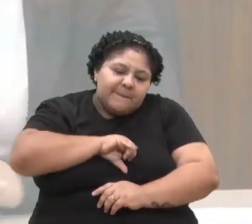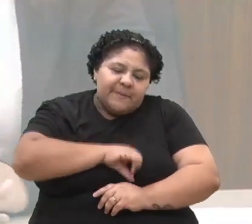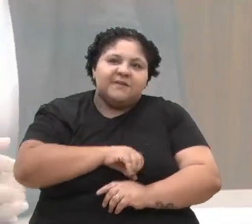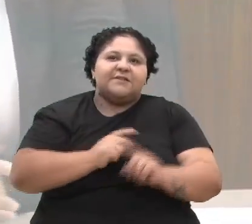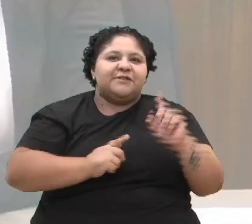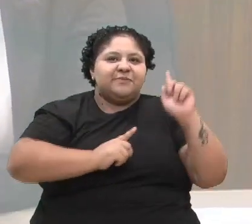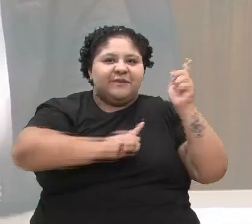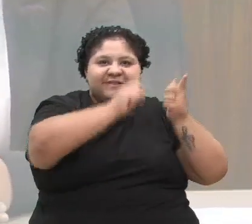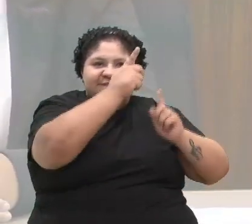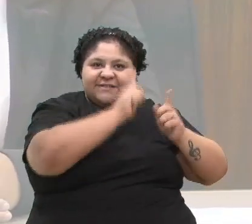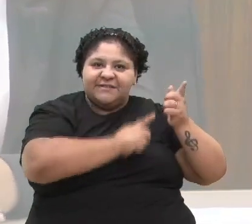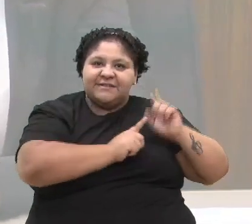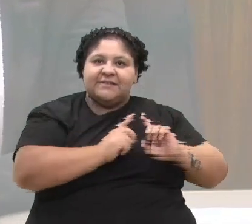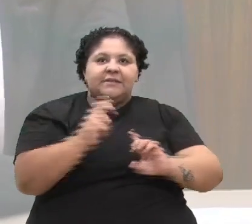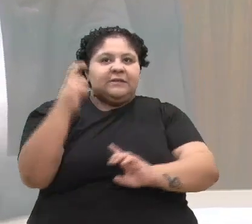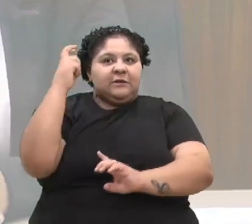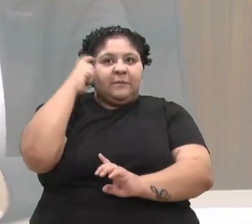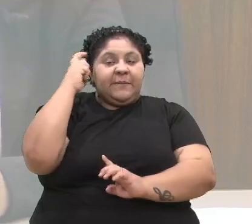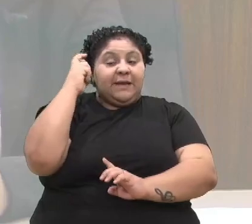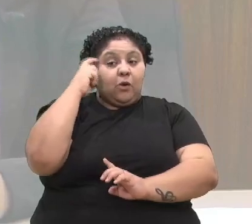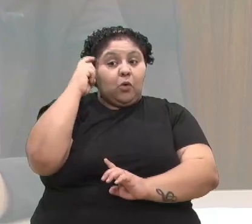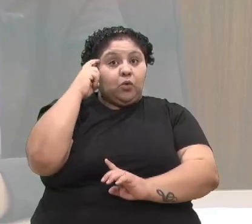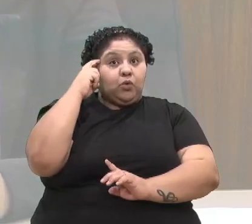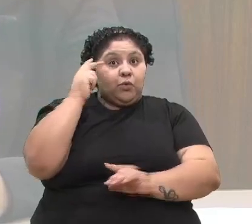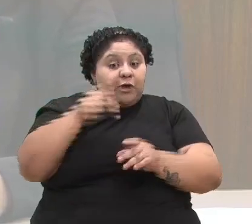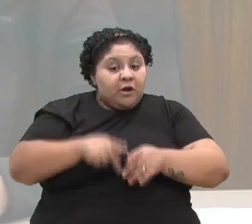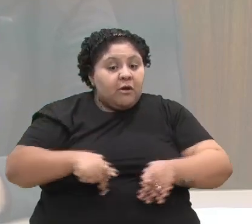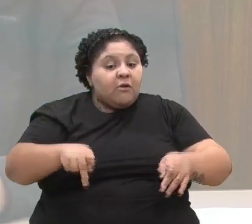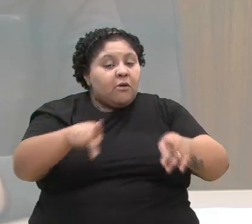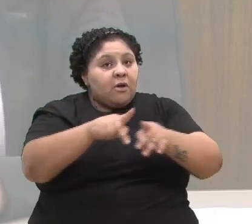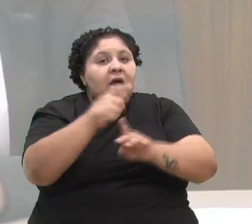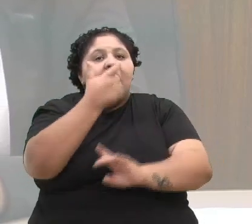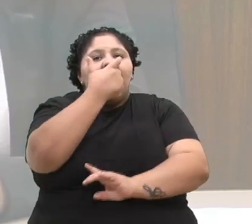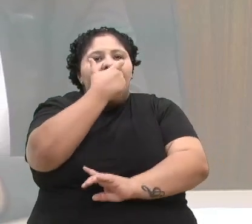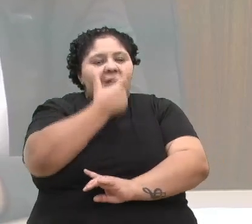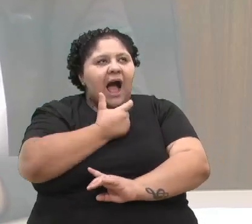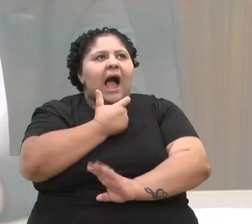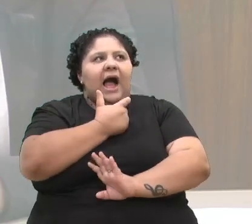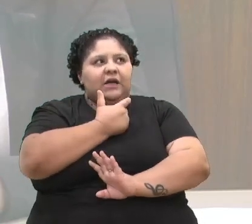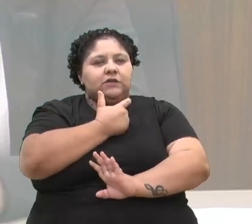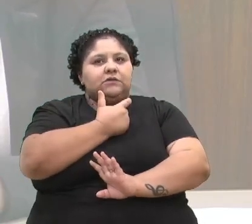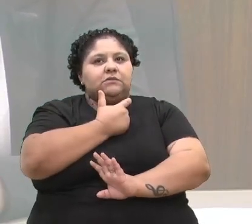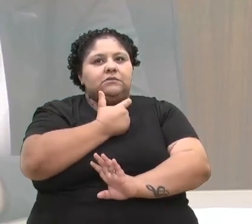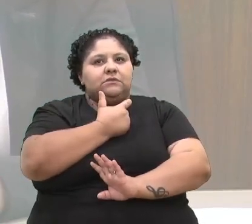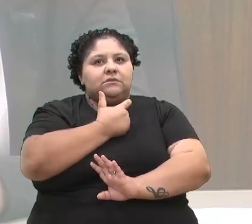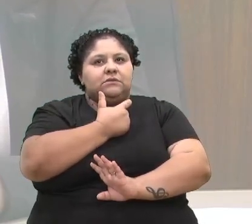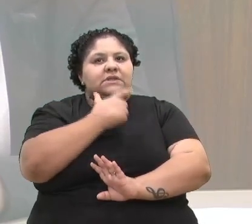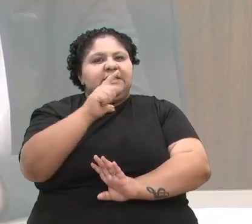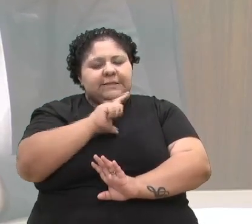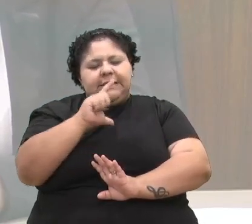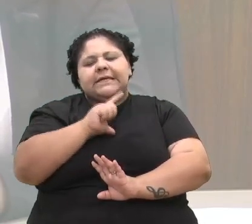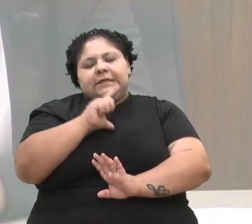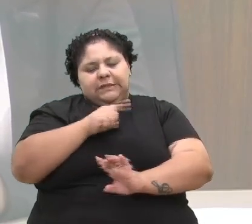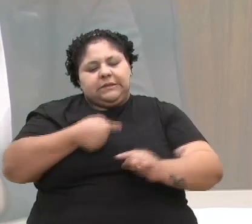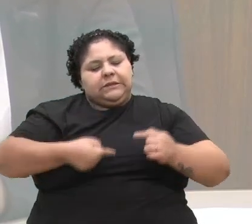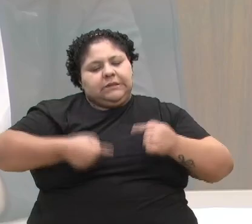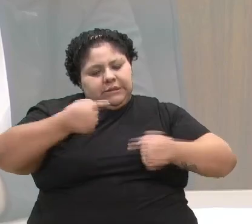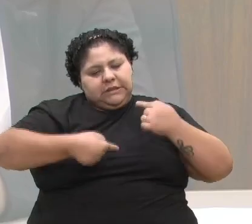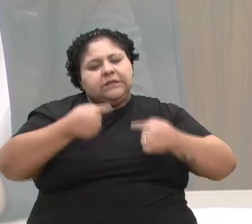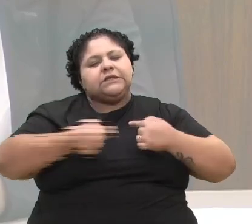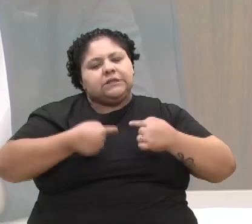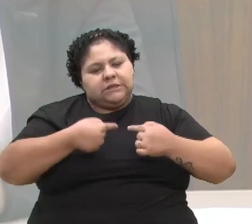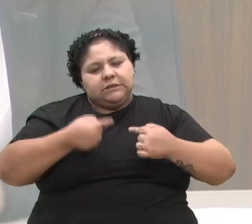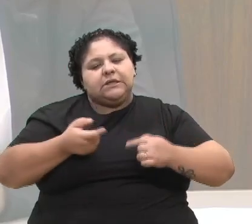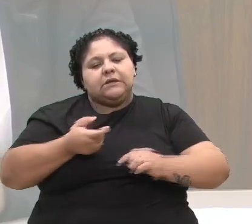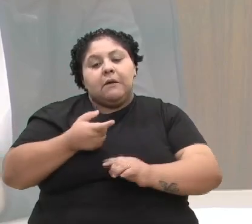Carnaval, pela cultura popular. Acho que foi, por mais que tenha vênia ou críticas ao processo, mas acho que foi